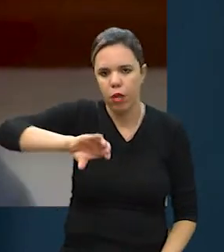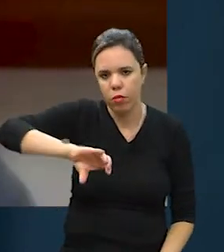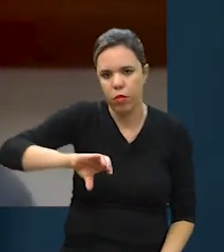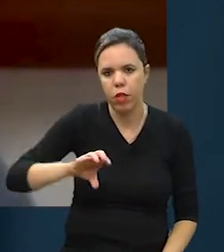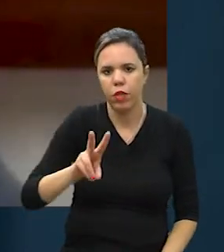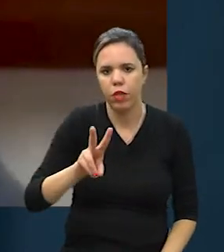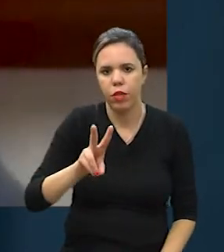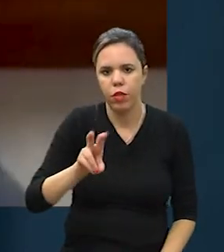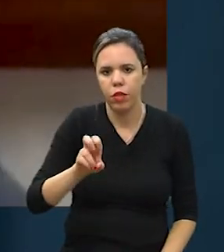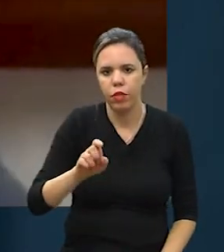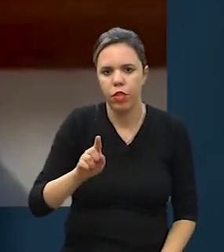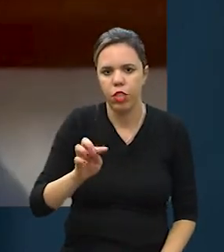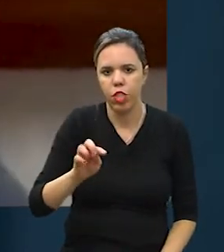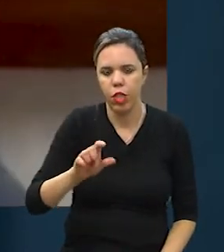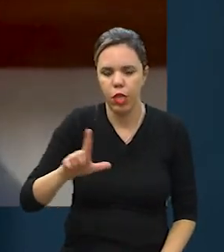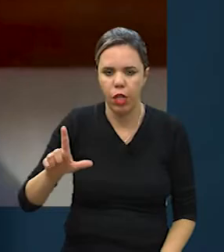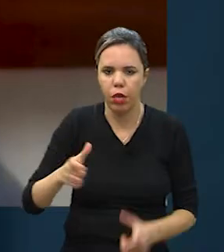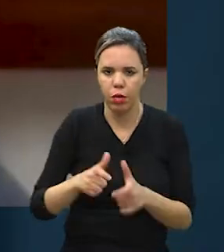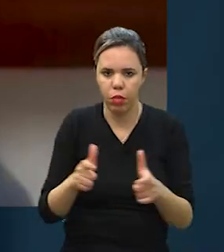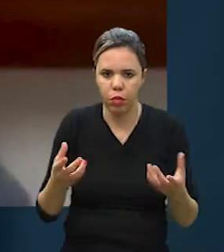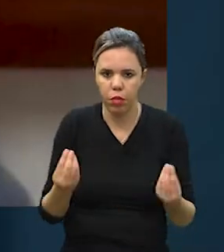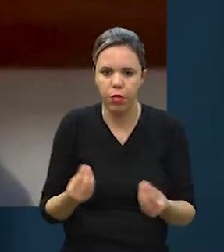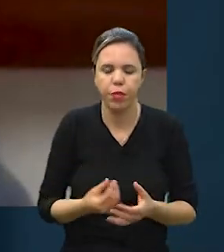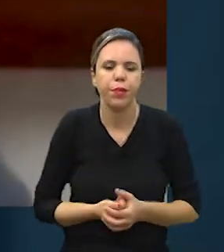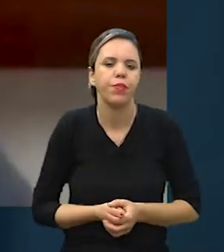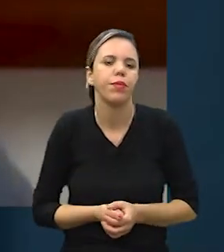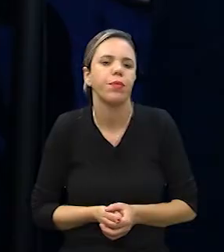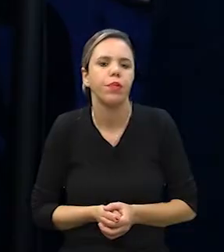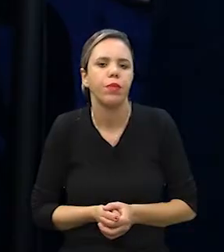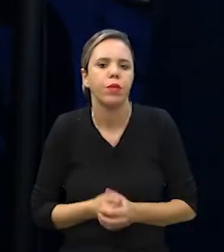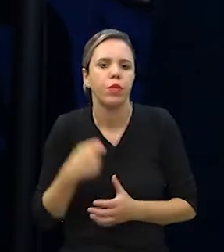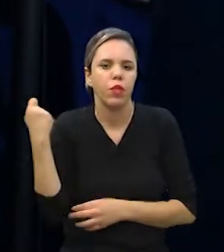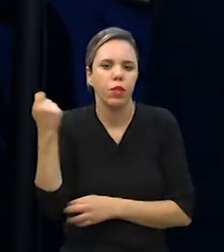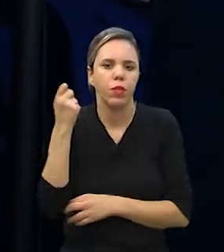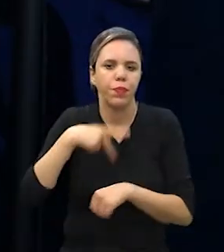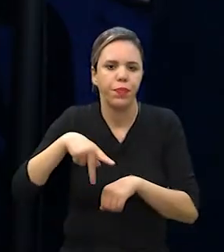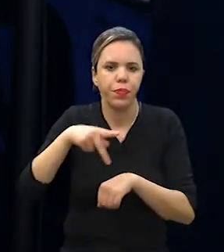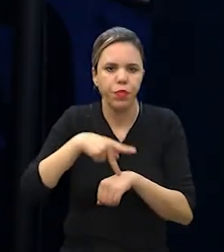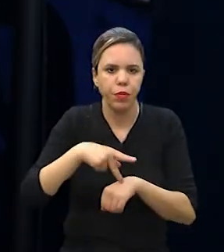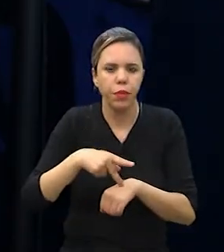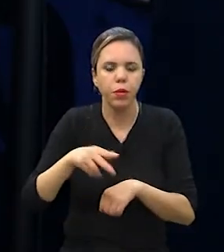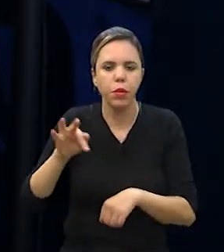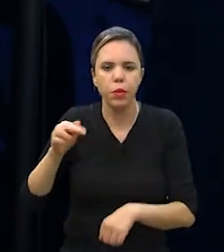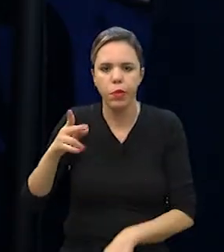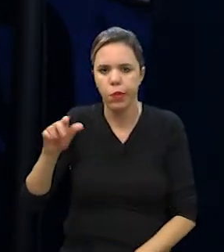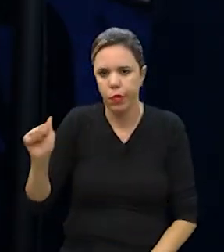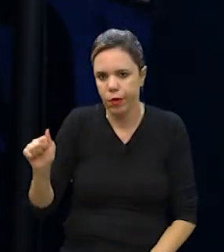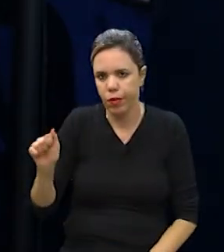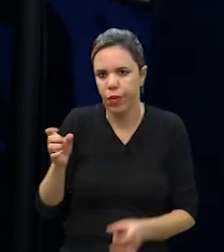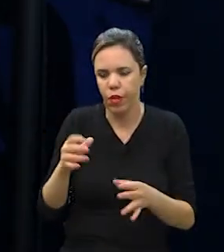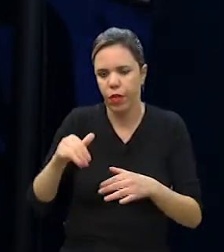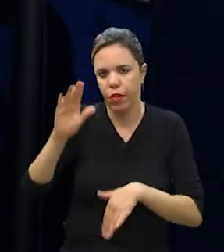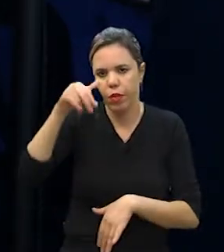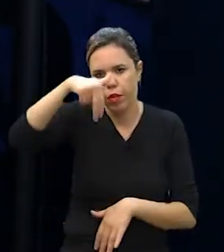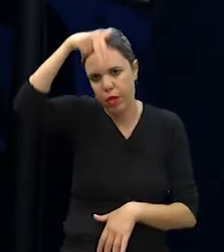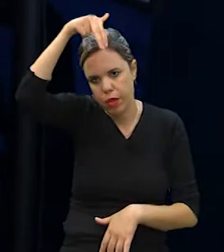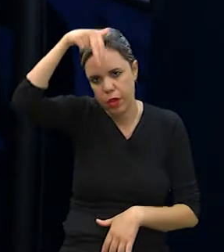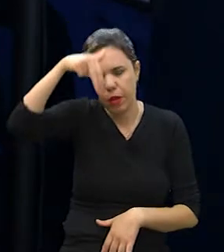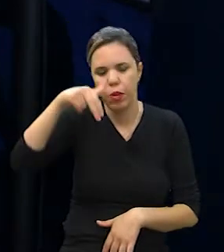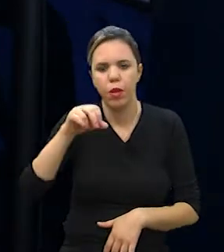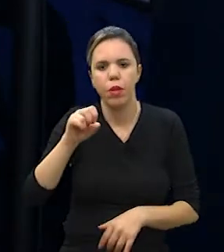que essa parte vegetariana, vegana, está crescendo bastante. No sul do país, o foie vende mais, e no